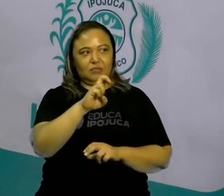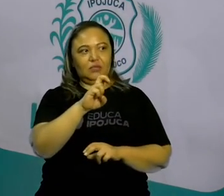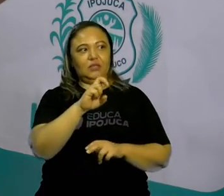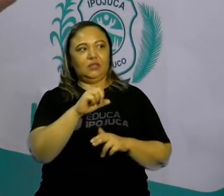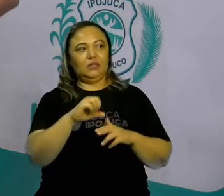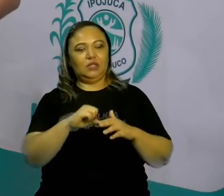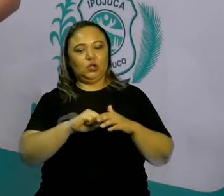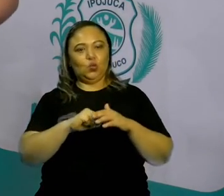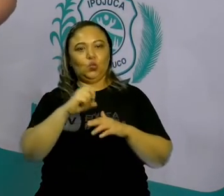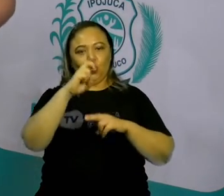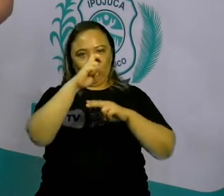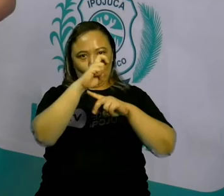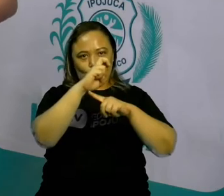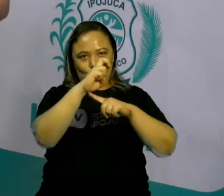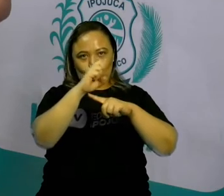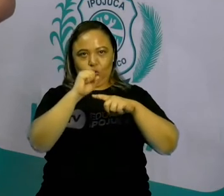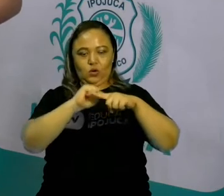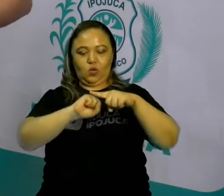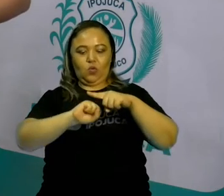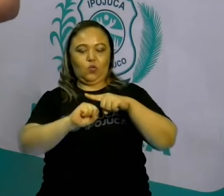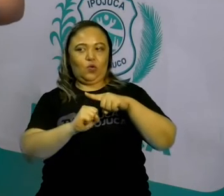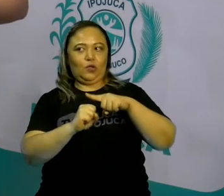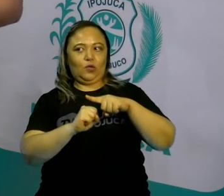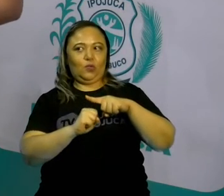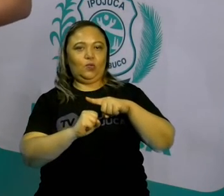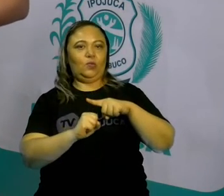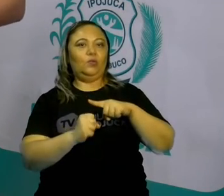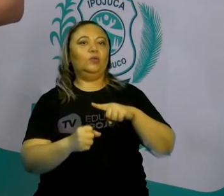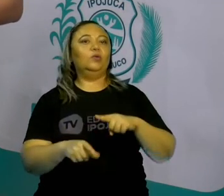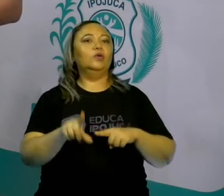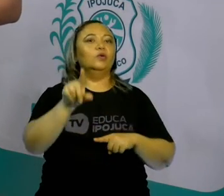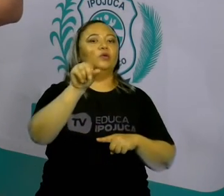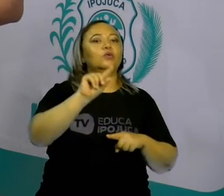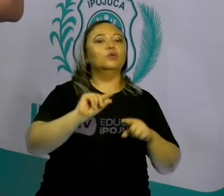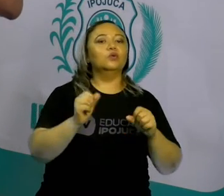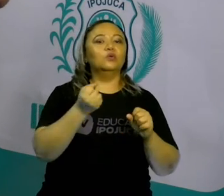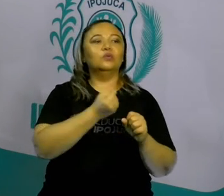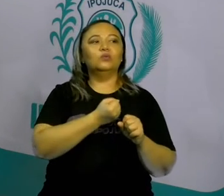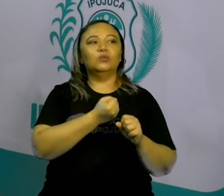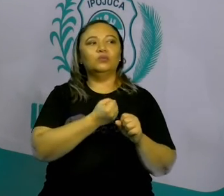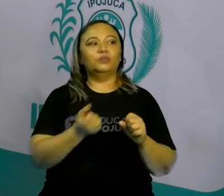no total de oito números. Agora sim. Qual o número que você vai escolher, Romeu?